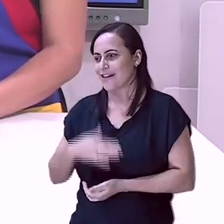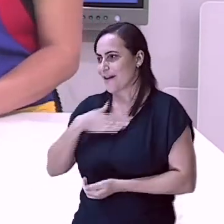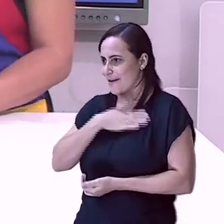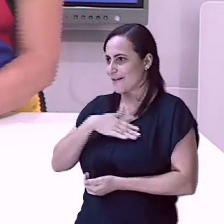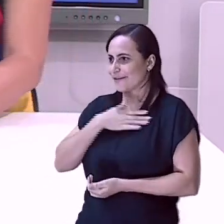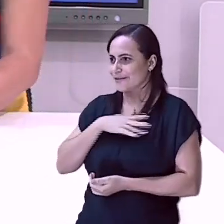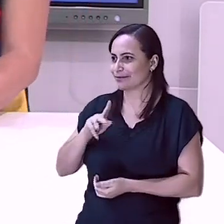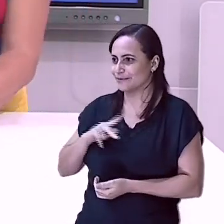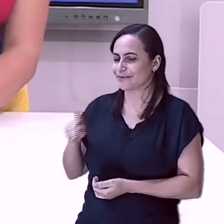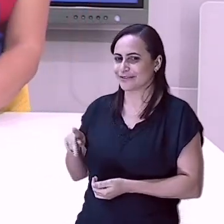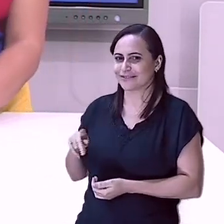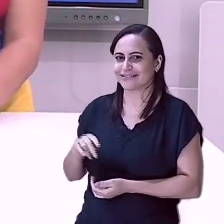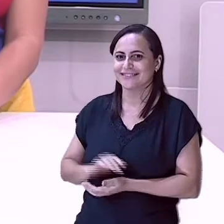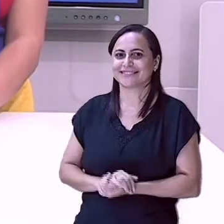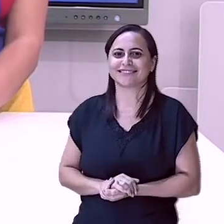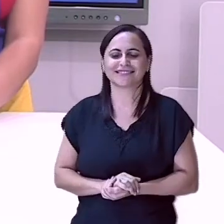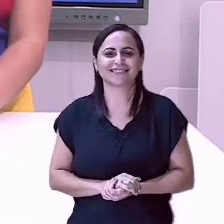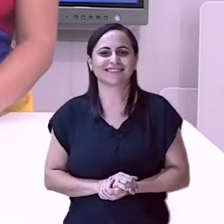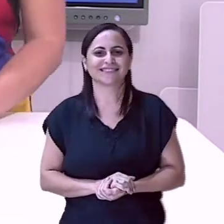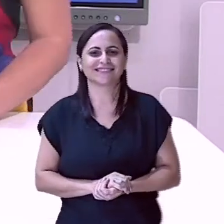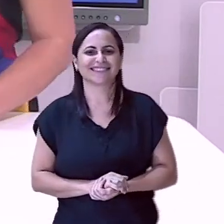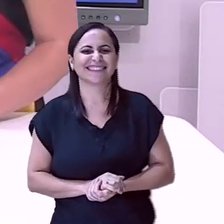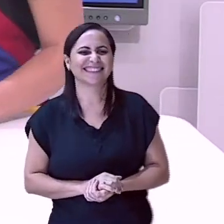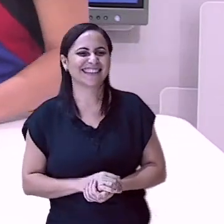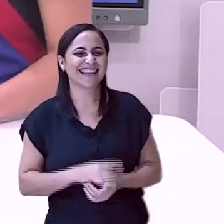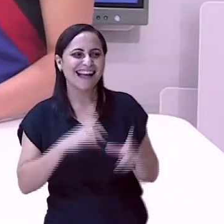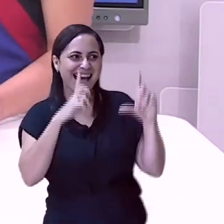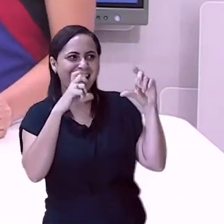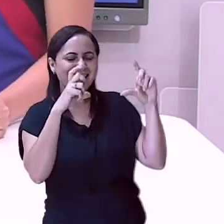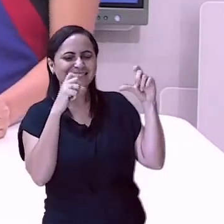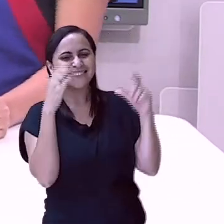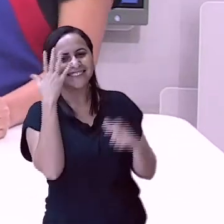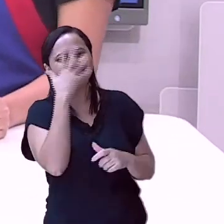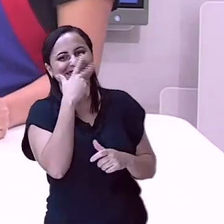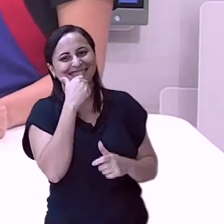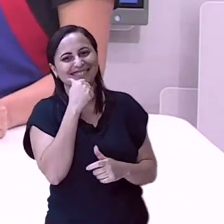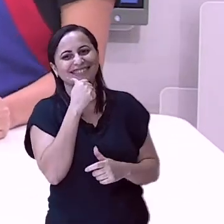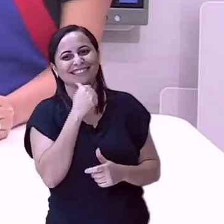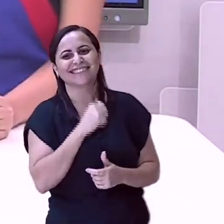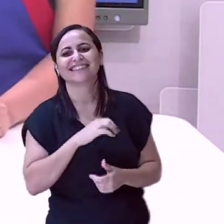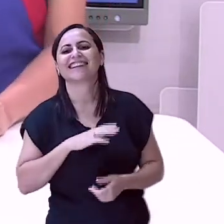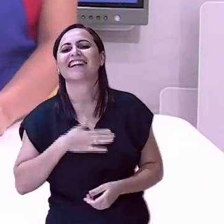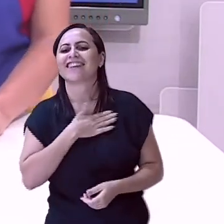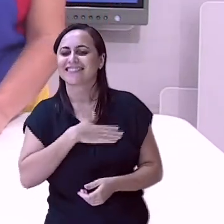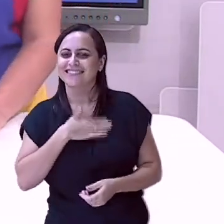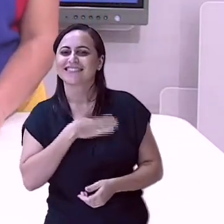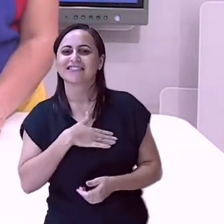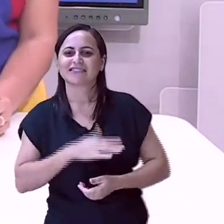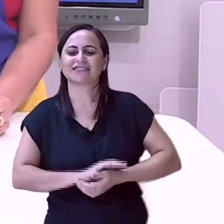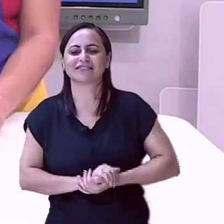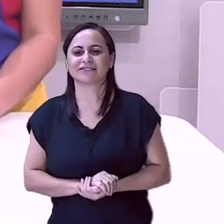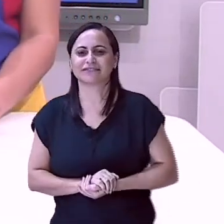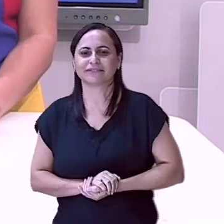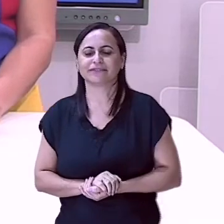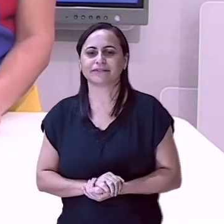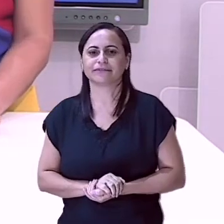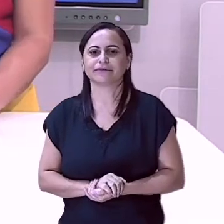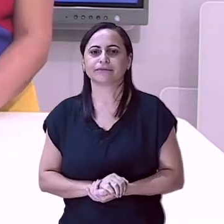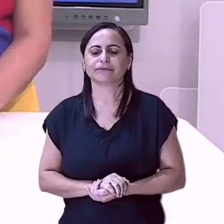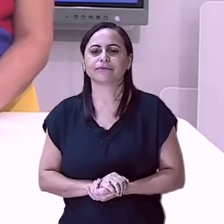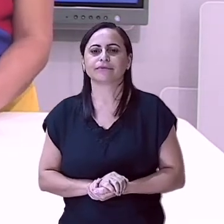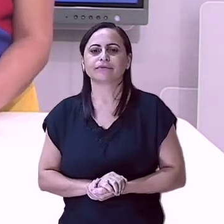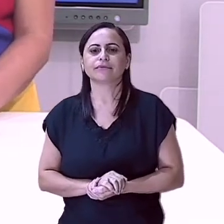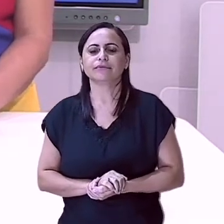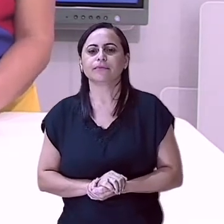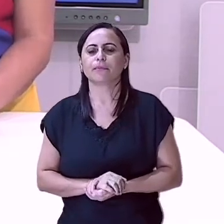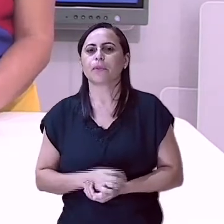Adorei. Gostou? Ela gostou. Tem a foto dela aqui, crianças. Claro, né? E claro, crianças, muito legal.